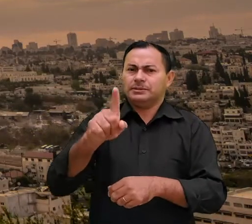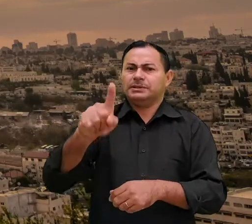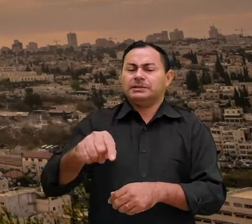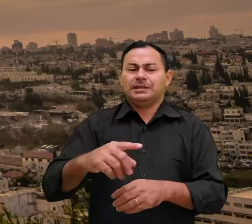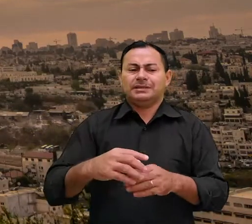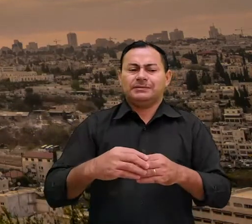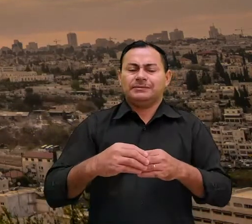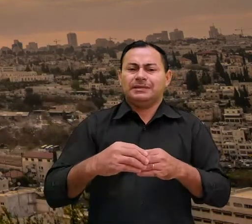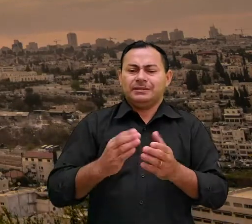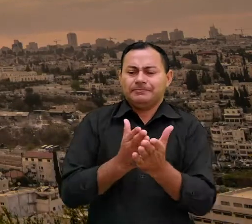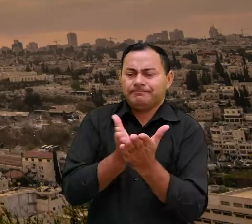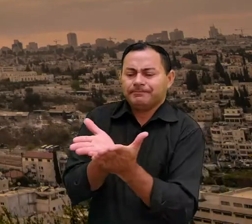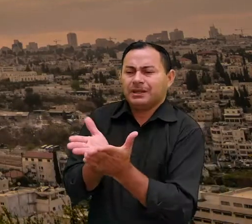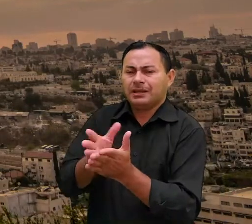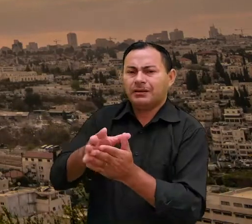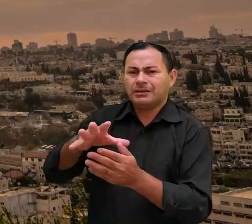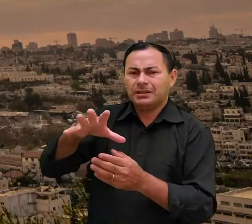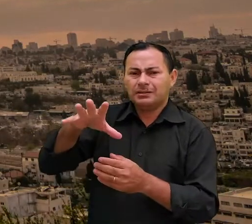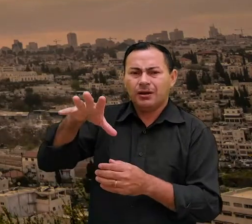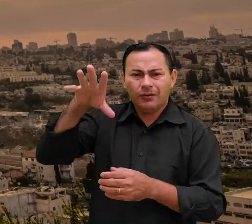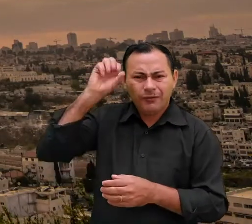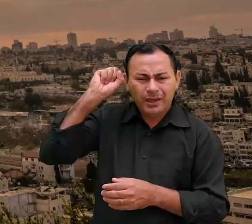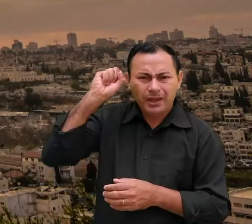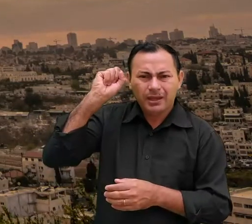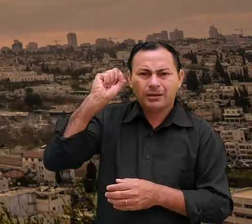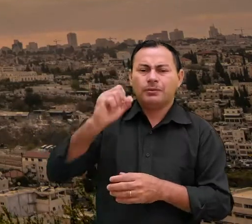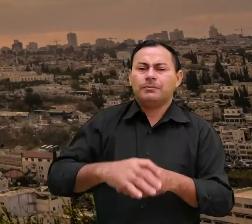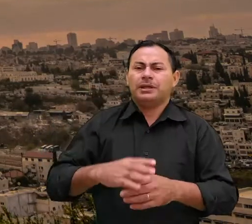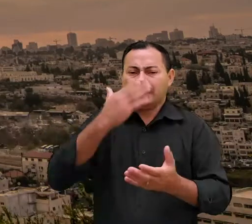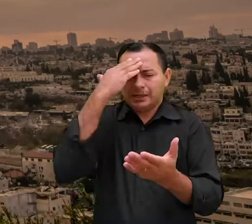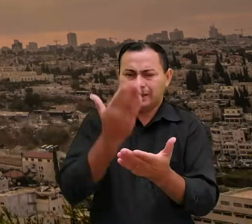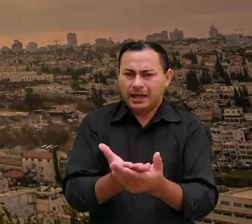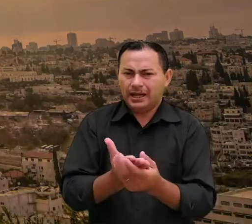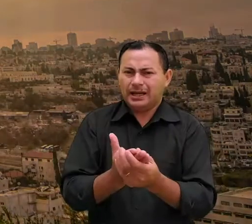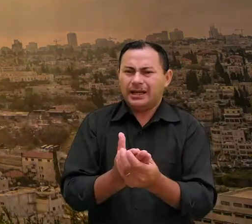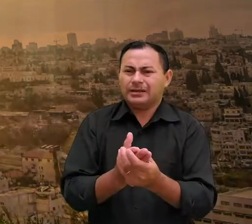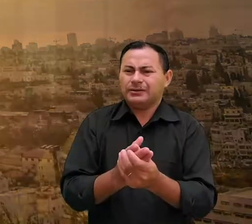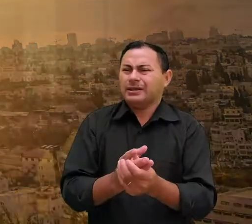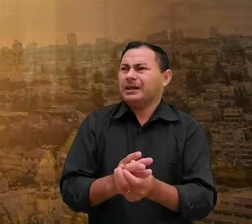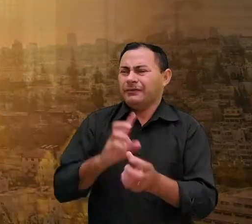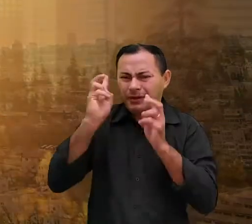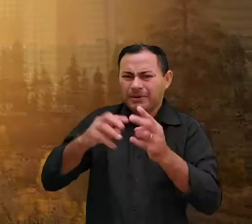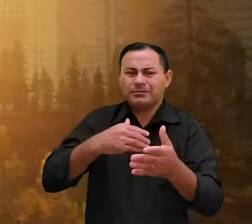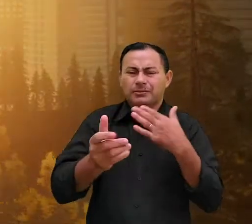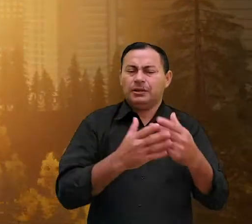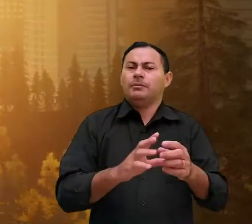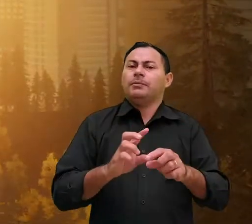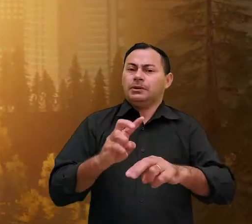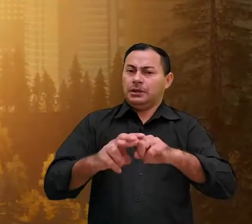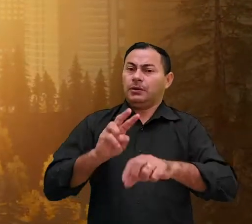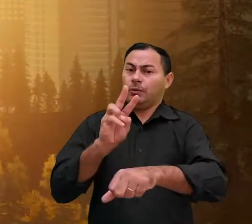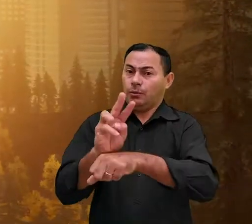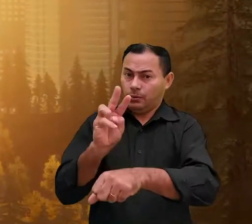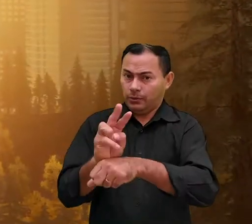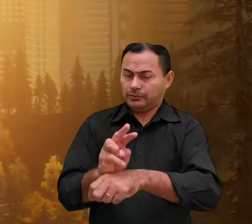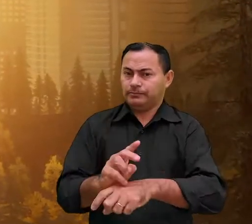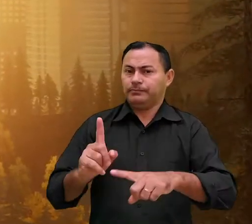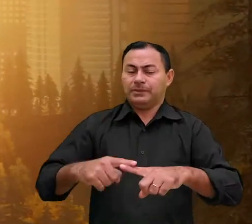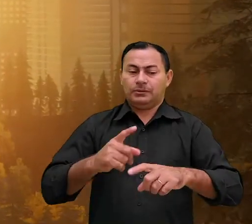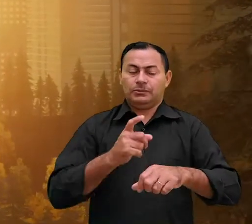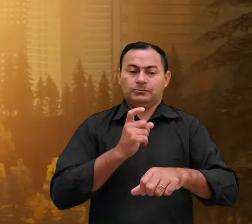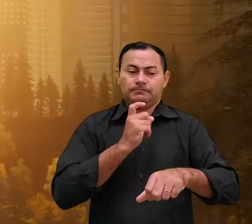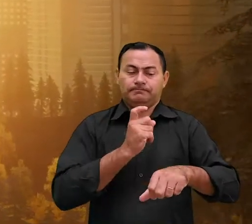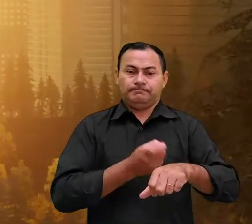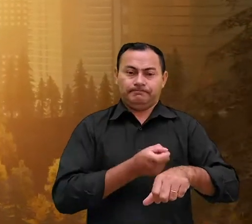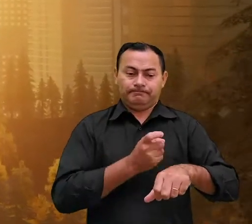vocês não sejam levados daquilo que ouviram e creram. Cuidem que seus corações não sejam incrédulos. Cuidem que não sejam